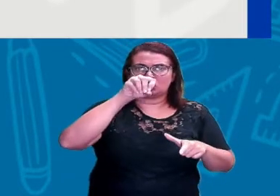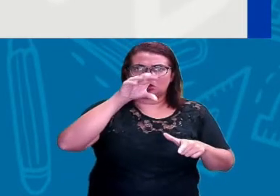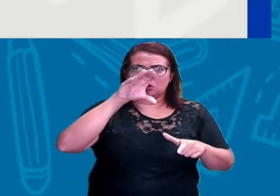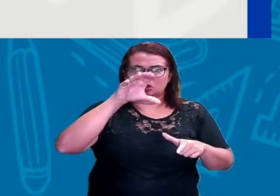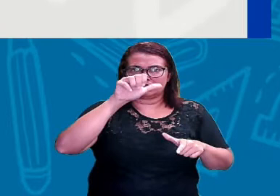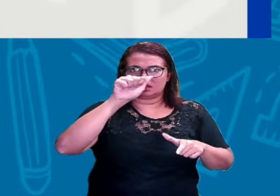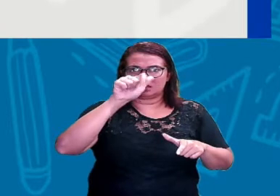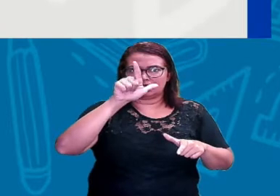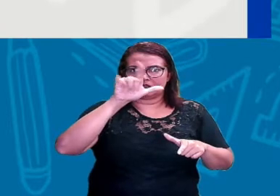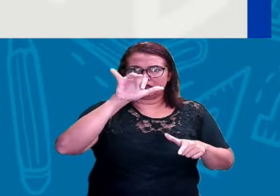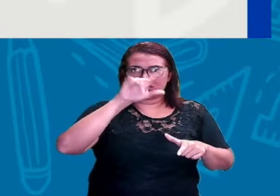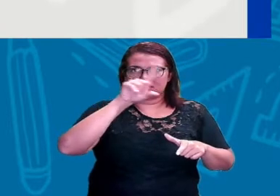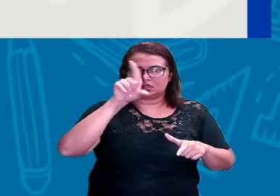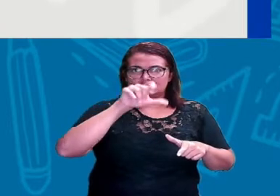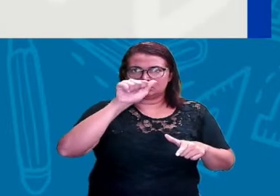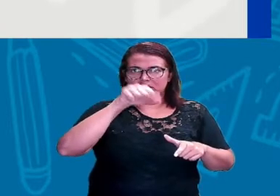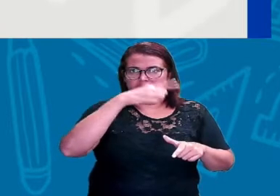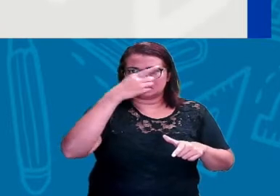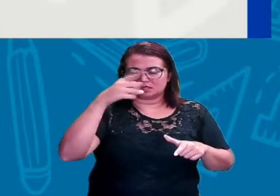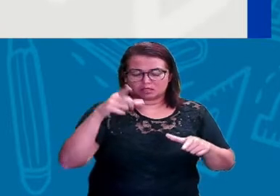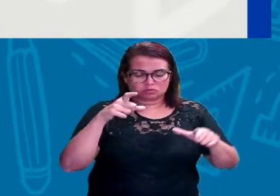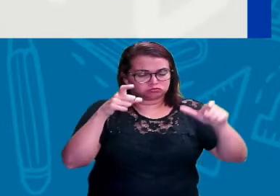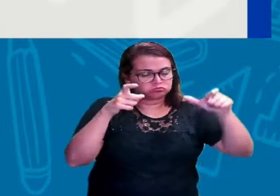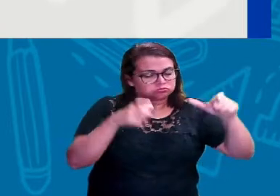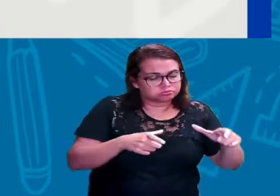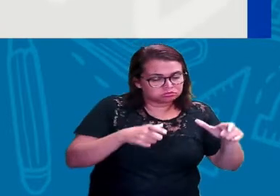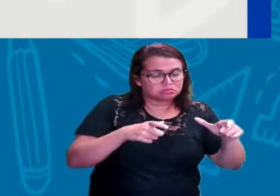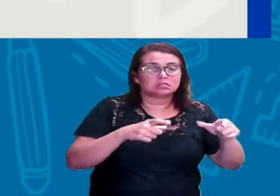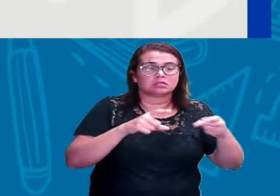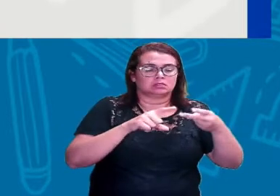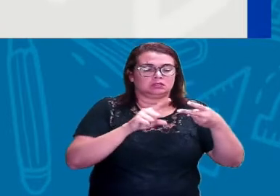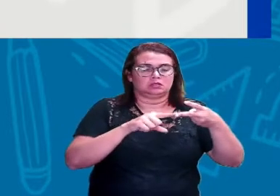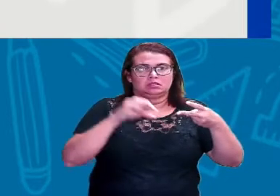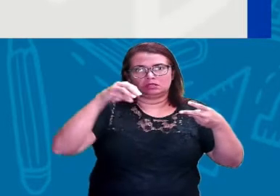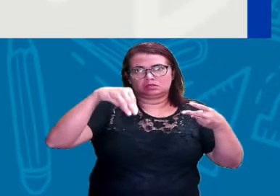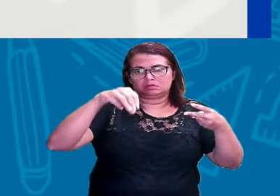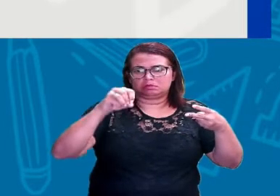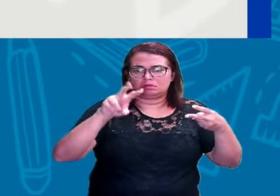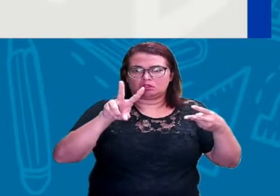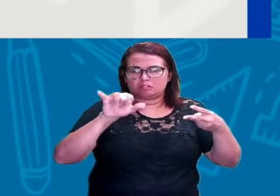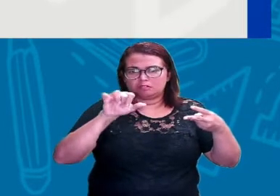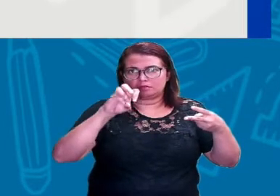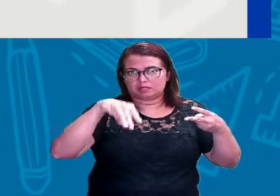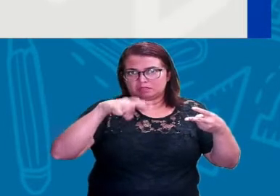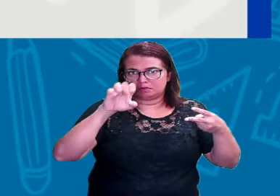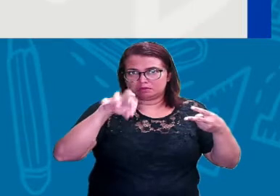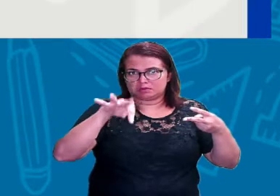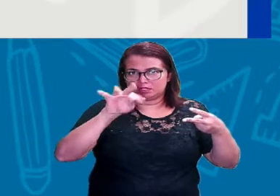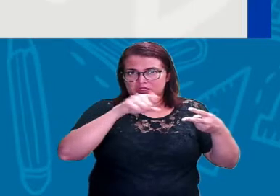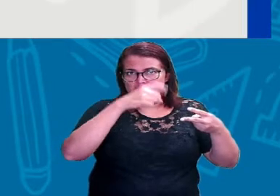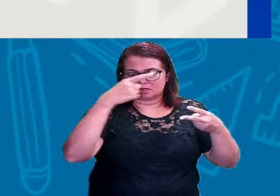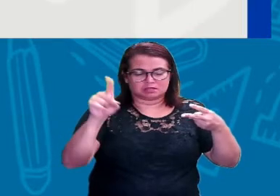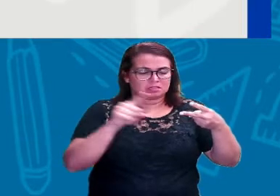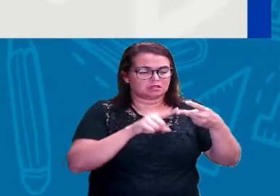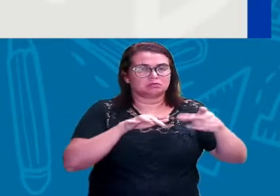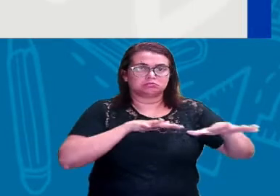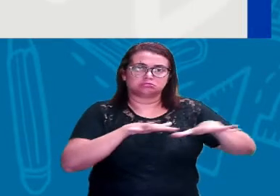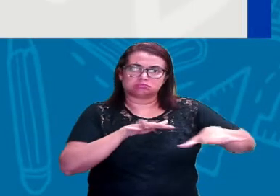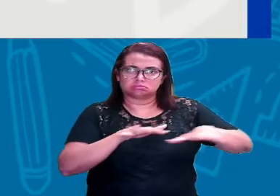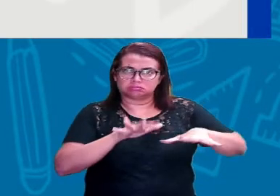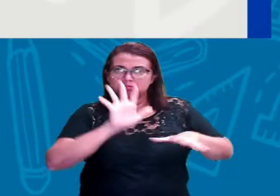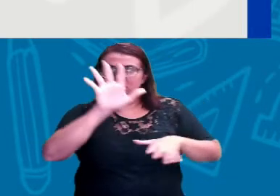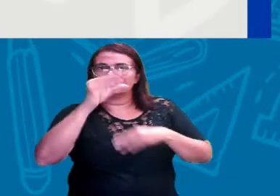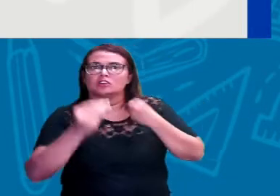movimentação. Então para chegar a um determinado lugar pela primeira vez, é preciso ter